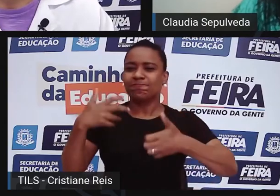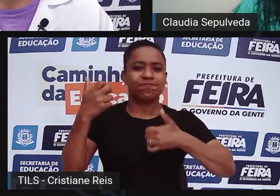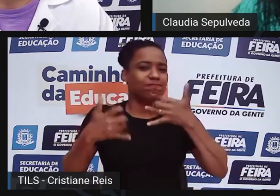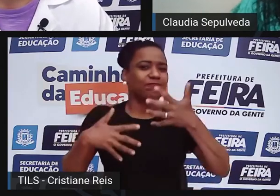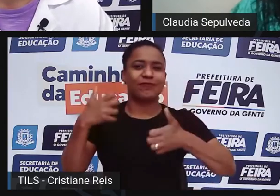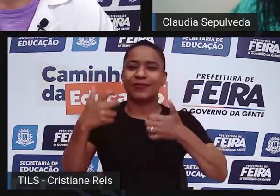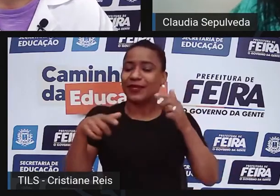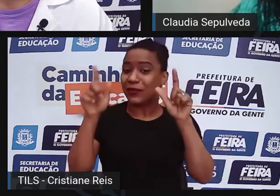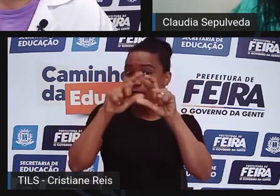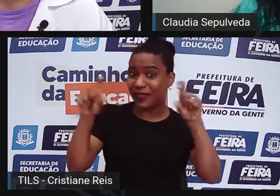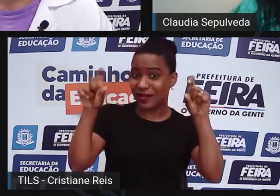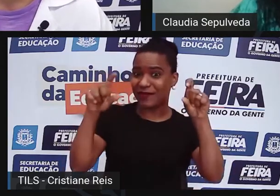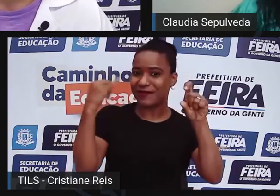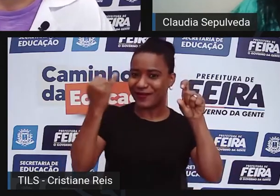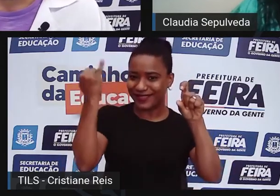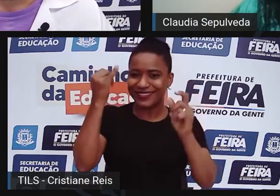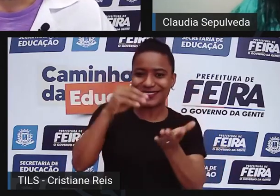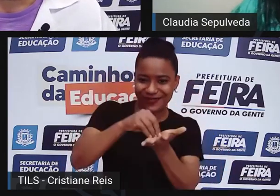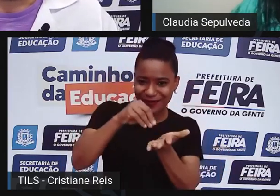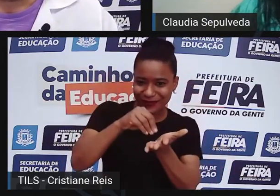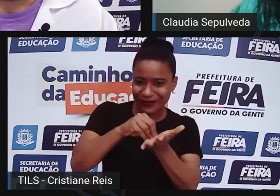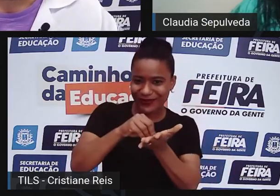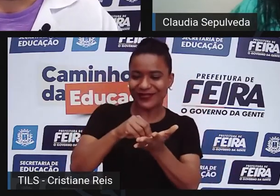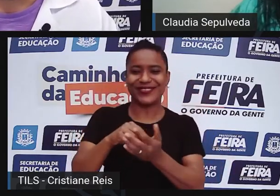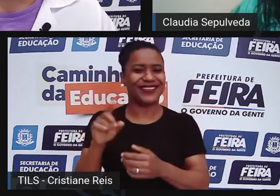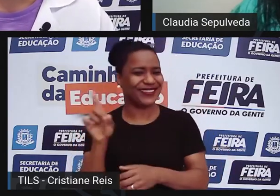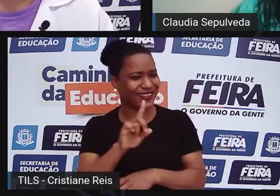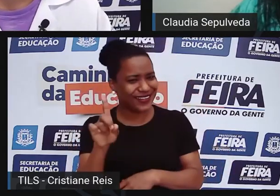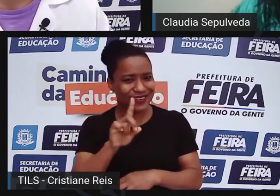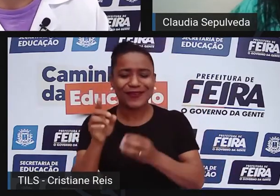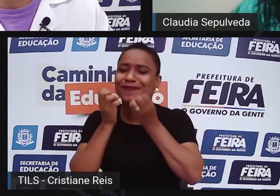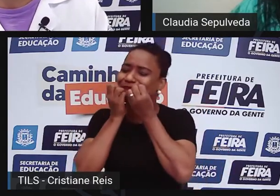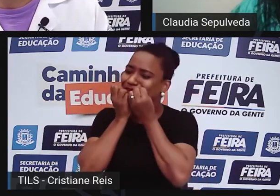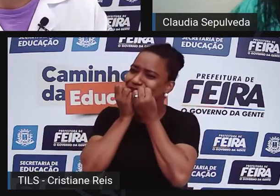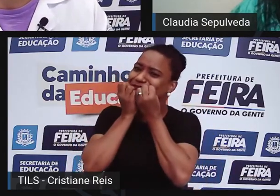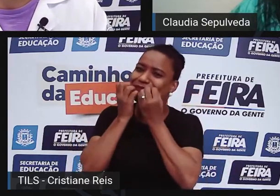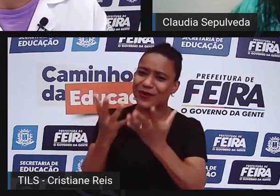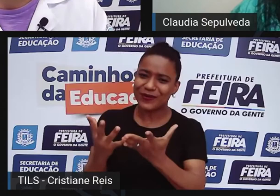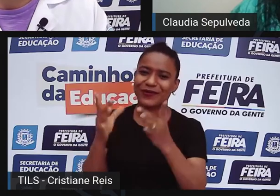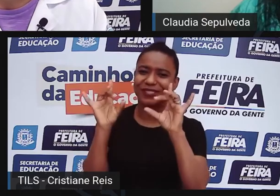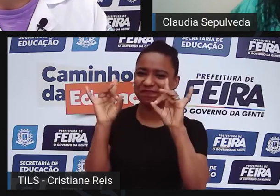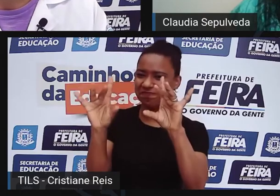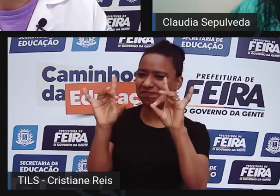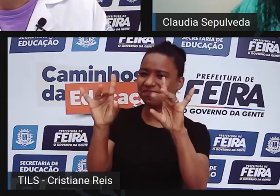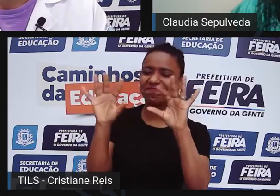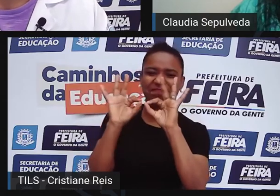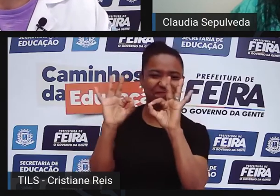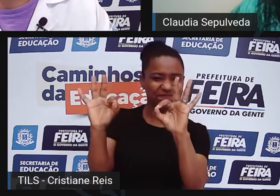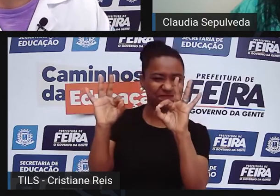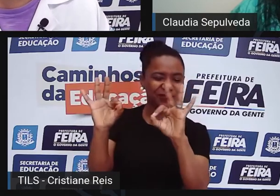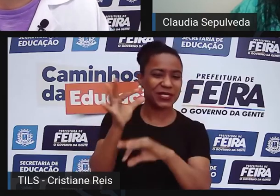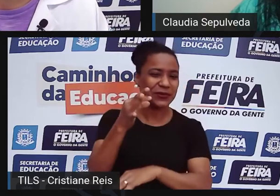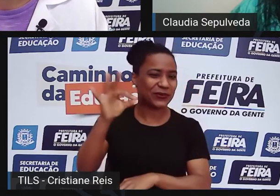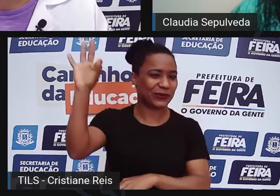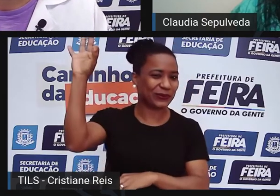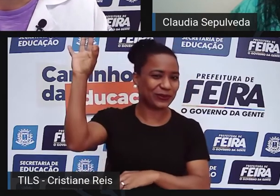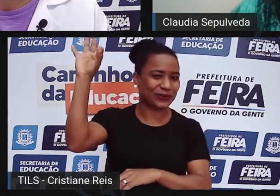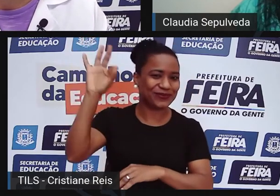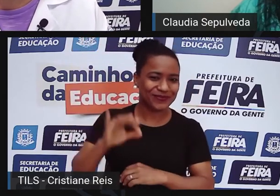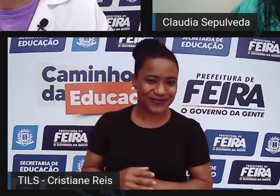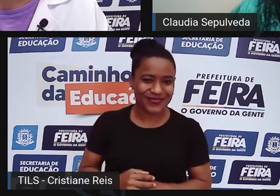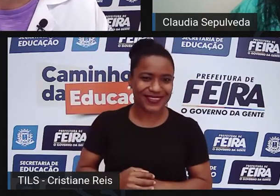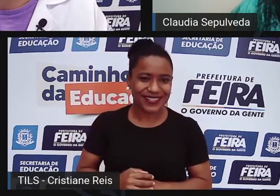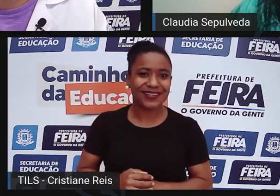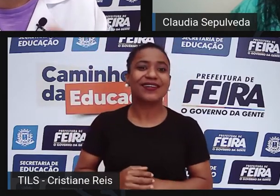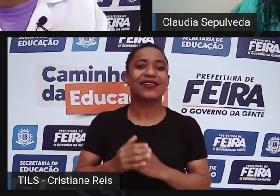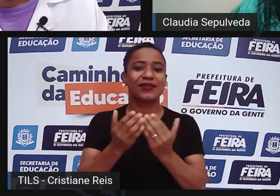certos temas que seriam importantes. Não, foi, para mim, assim, foi excelente o nosso papo aqui. Eu tenho certeza que nossos alunos